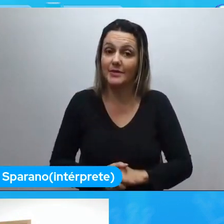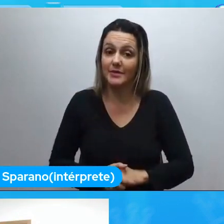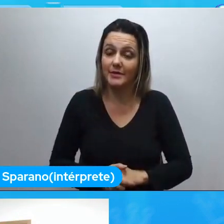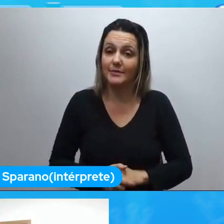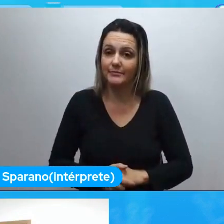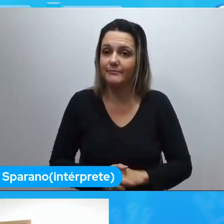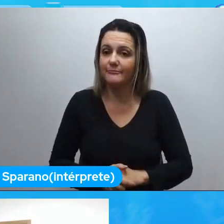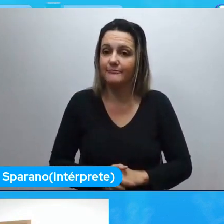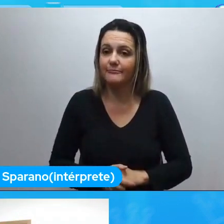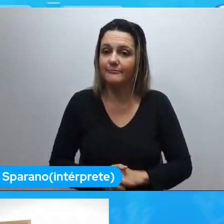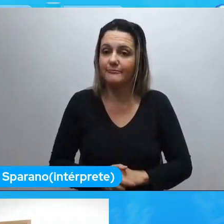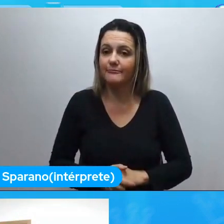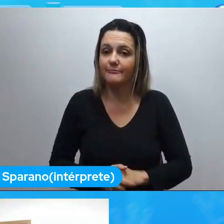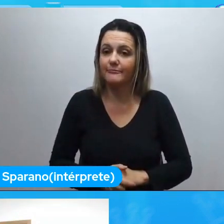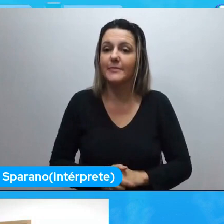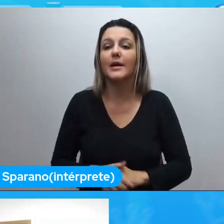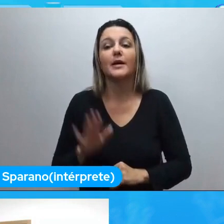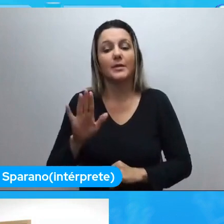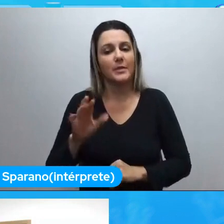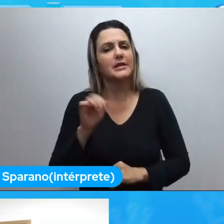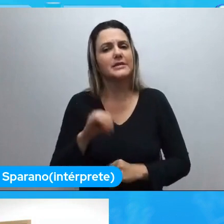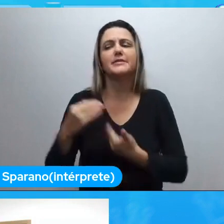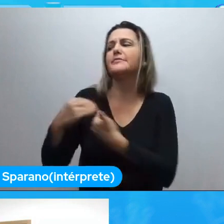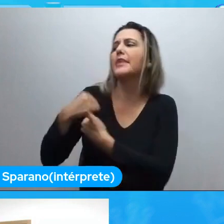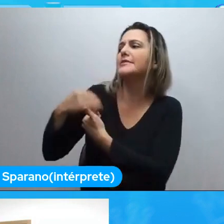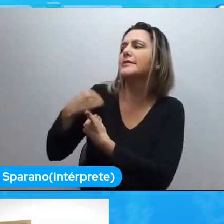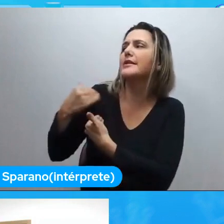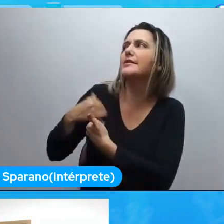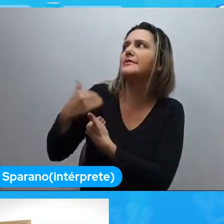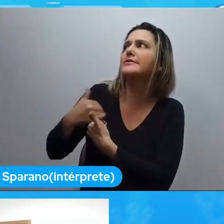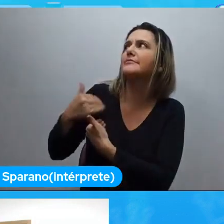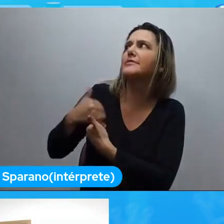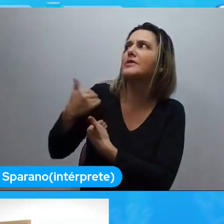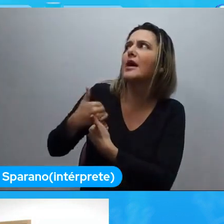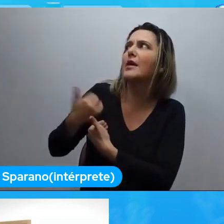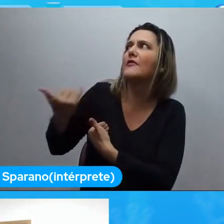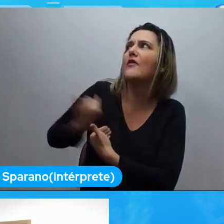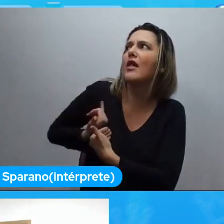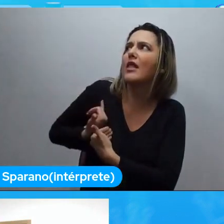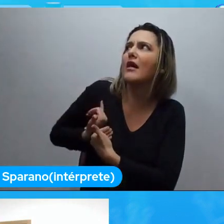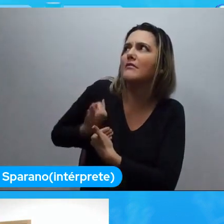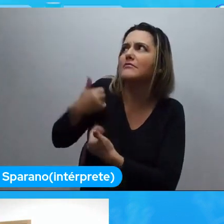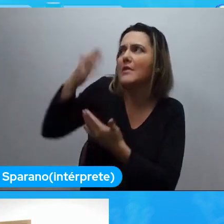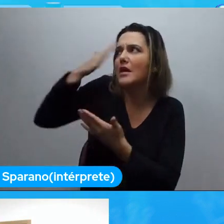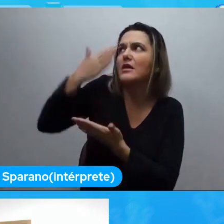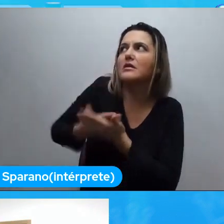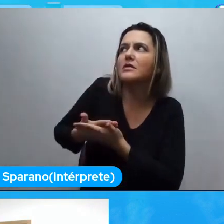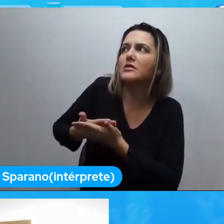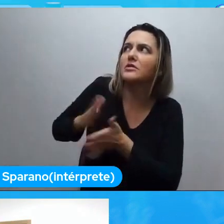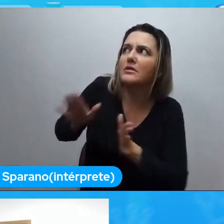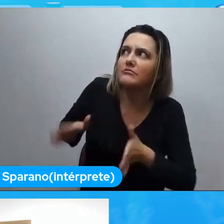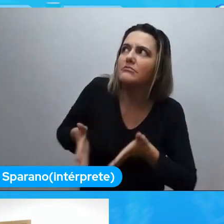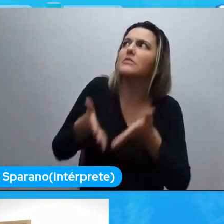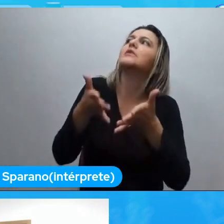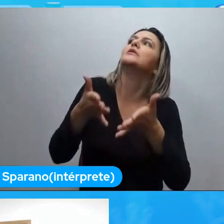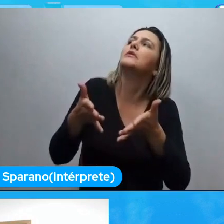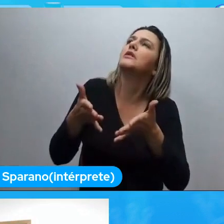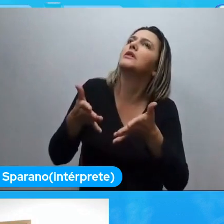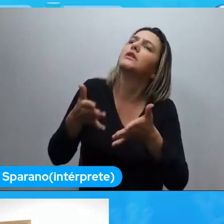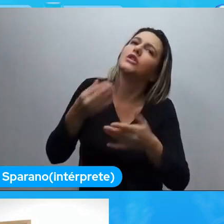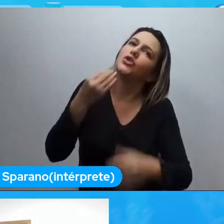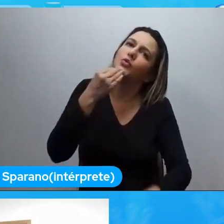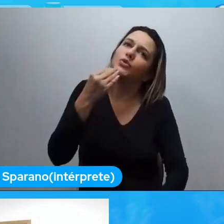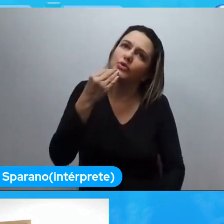isso. Acho que se eu tivesse alguém me dizendo isso antes, talvez eu não tivesse caminhado tanto, eu teria encurtado o caminho.